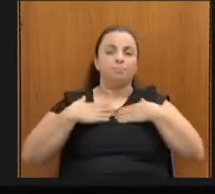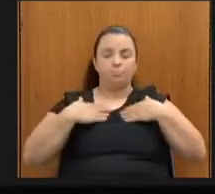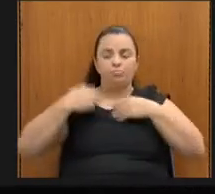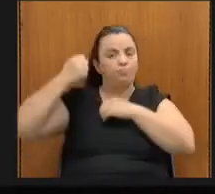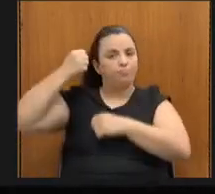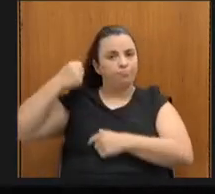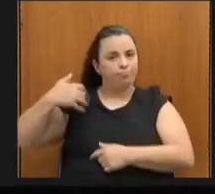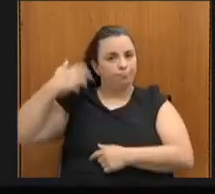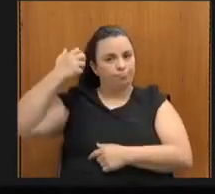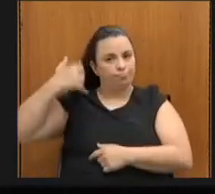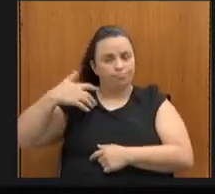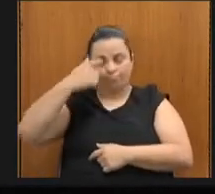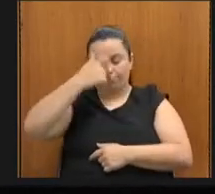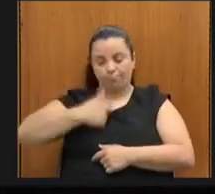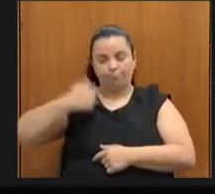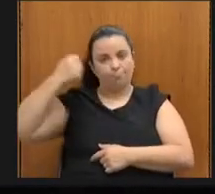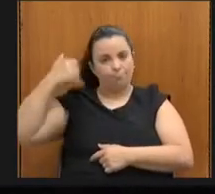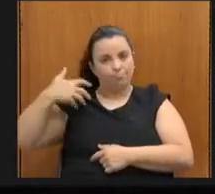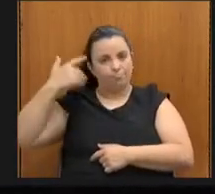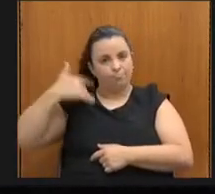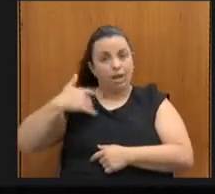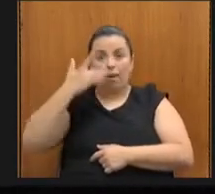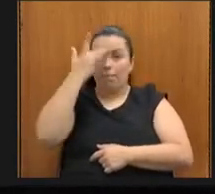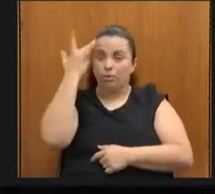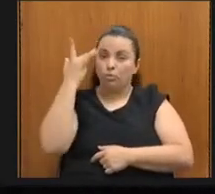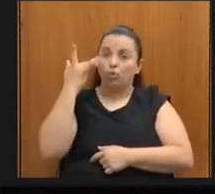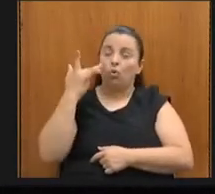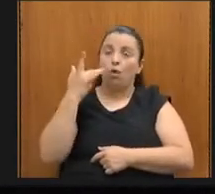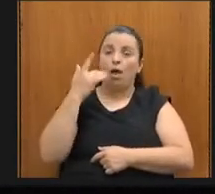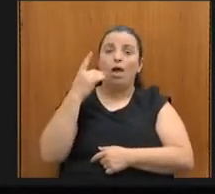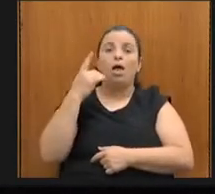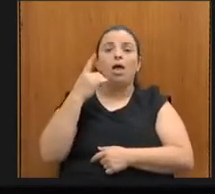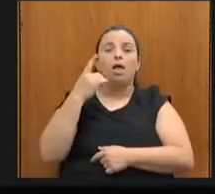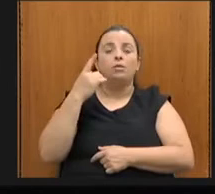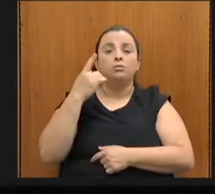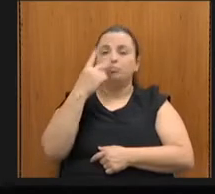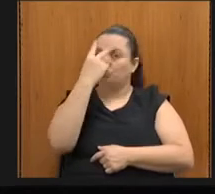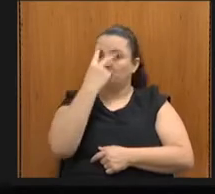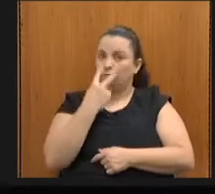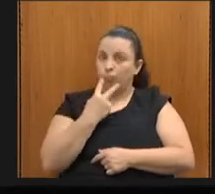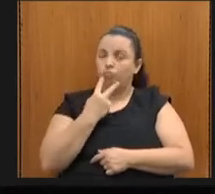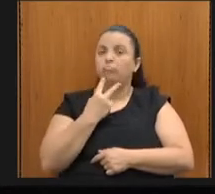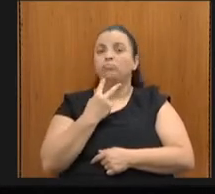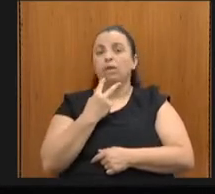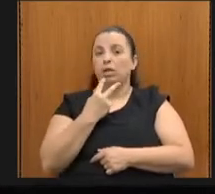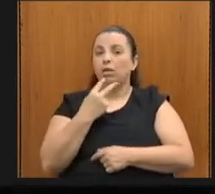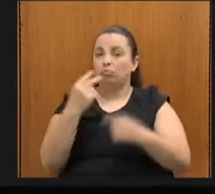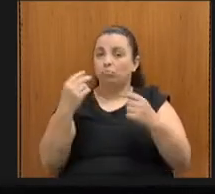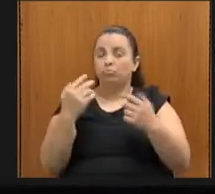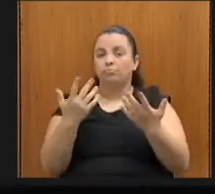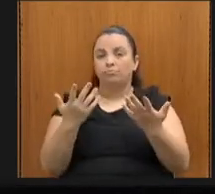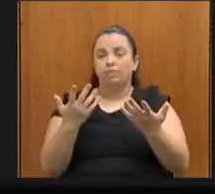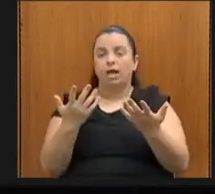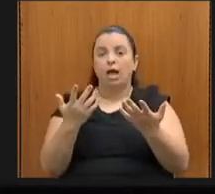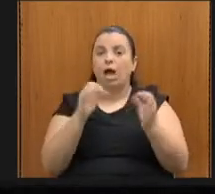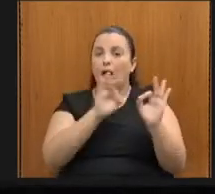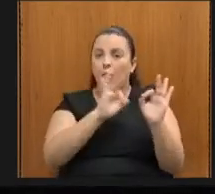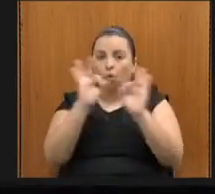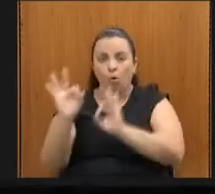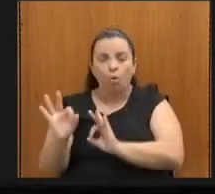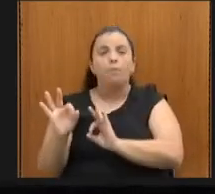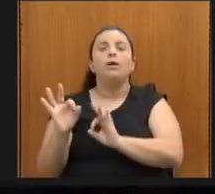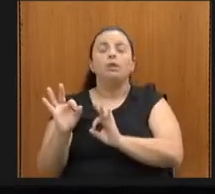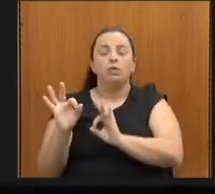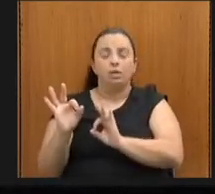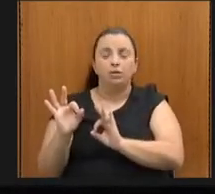com deficiência visual que estão nos acompanhando que nesse momento de acessibilidade que todas as pessoas